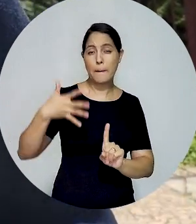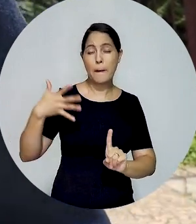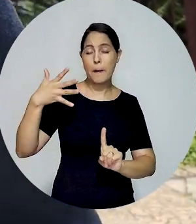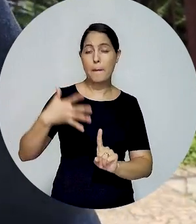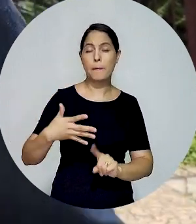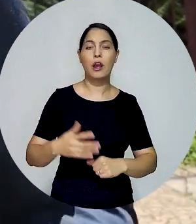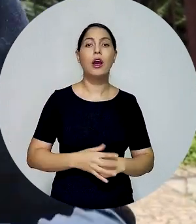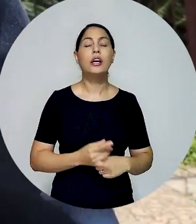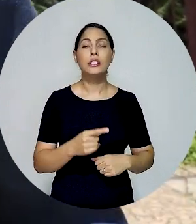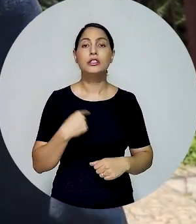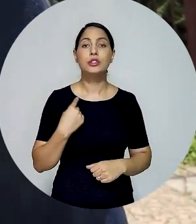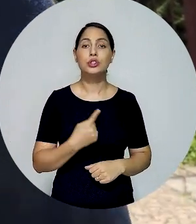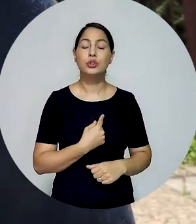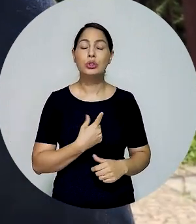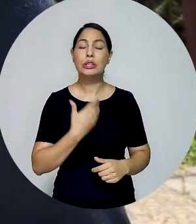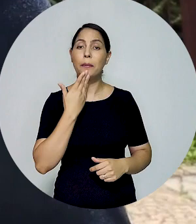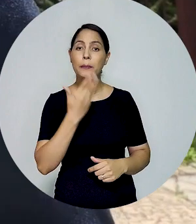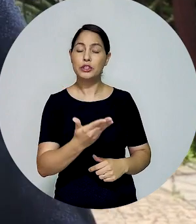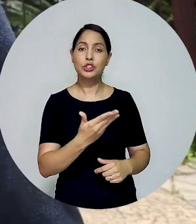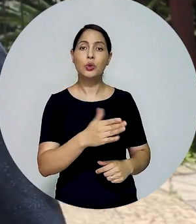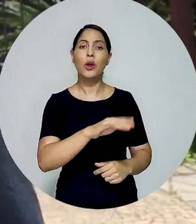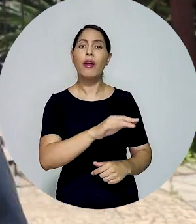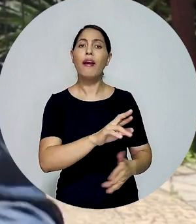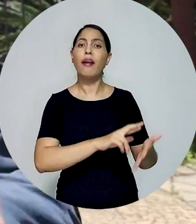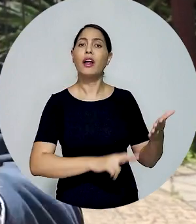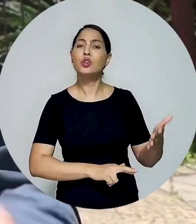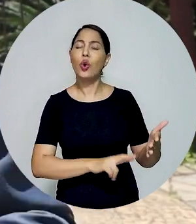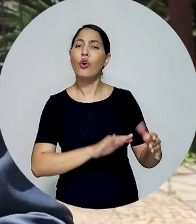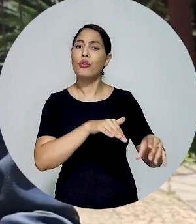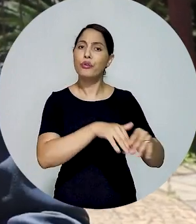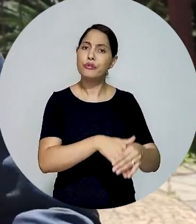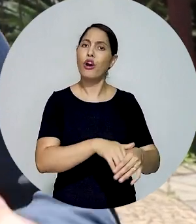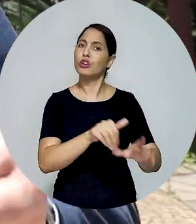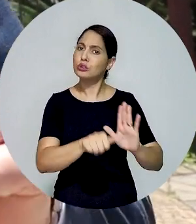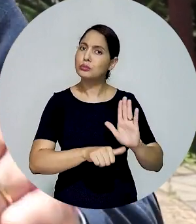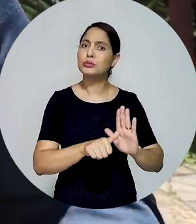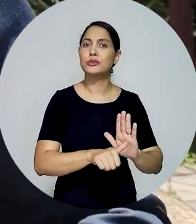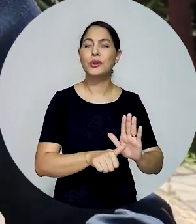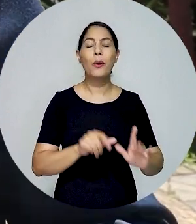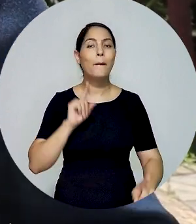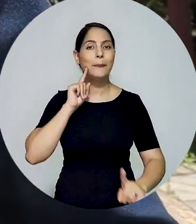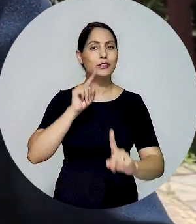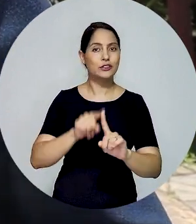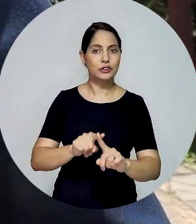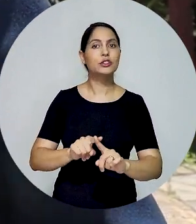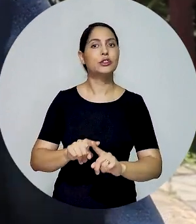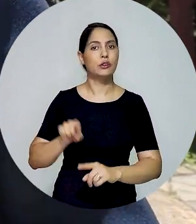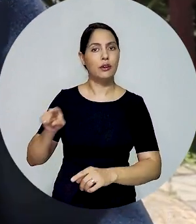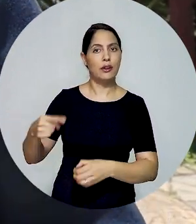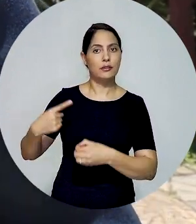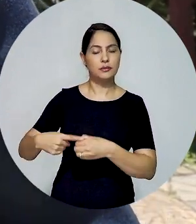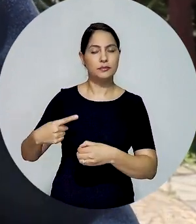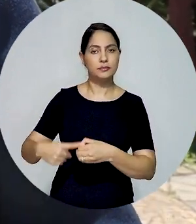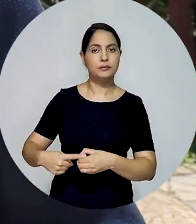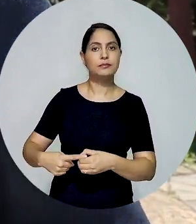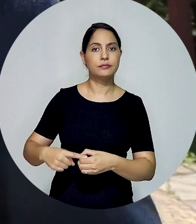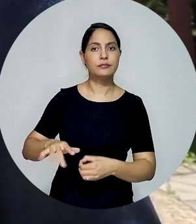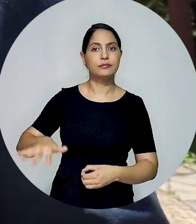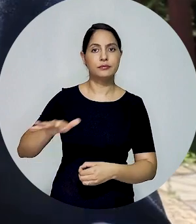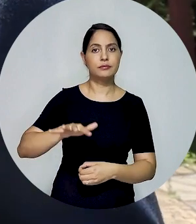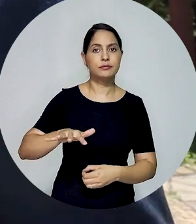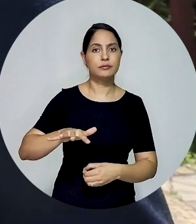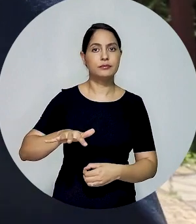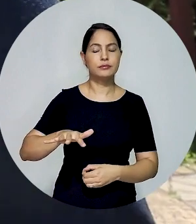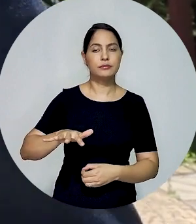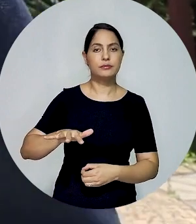sustentação oral e revertendo o voto do relator para manter a competência previdenciária na Vara Federal de Bagé